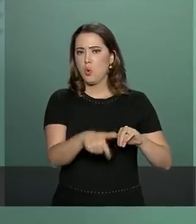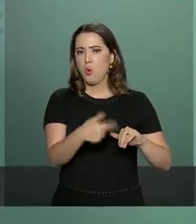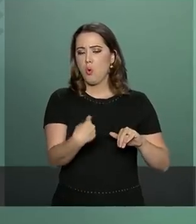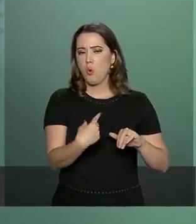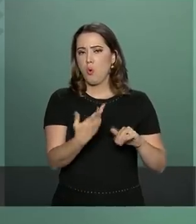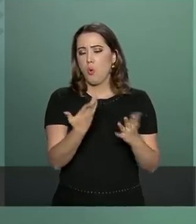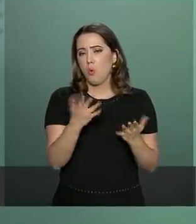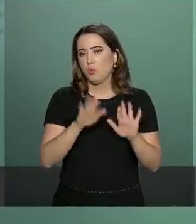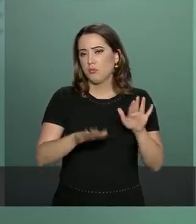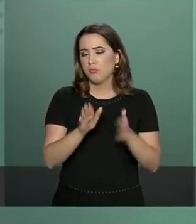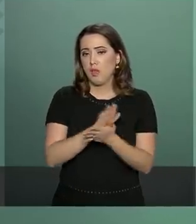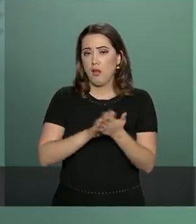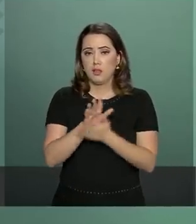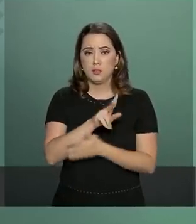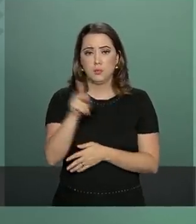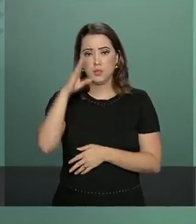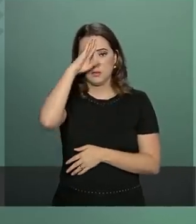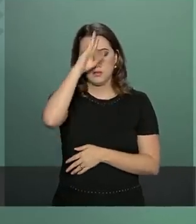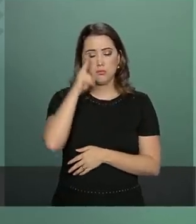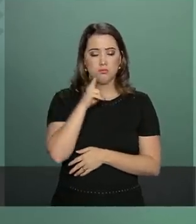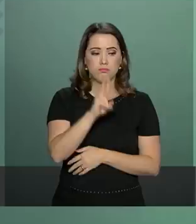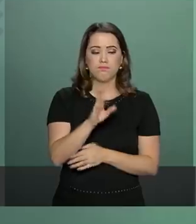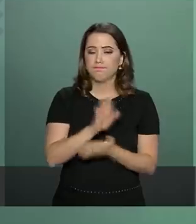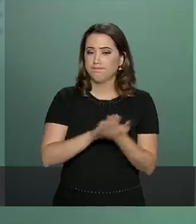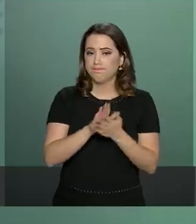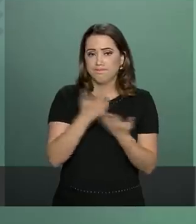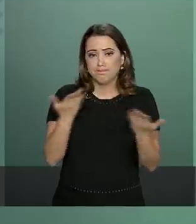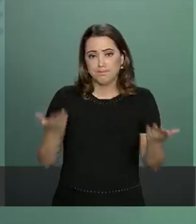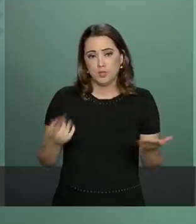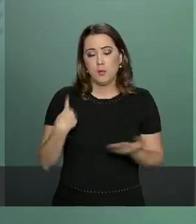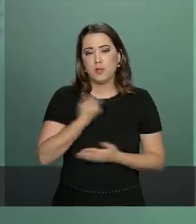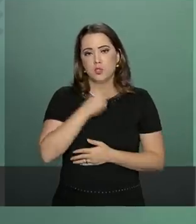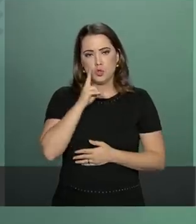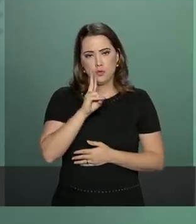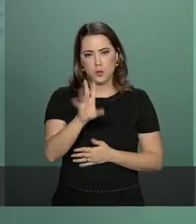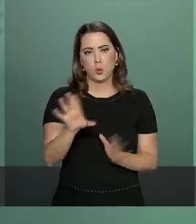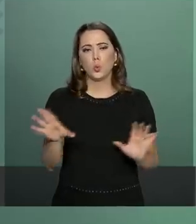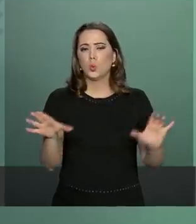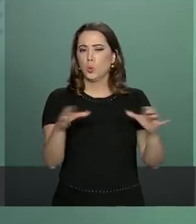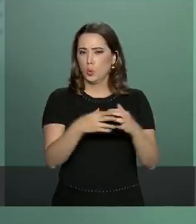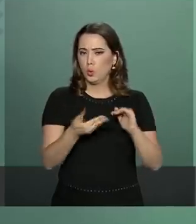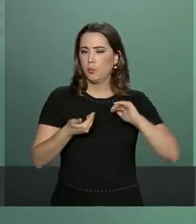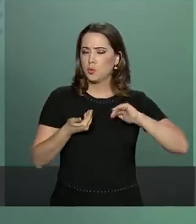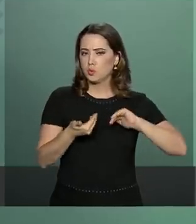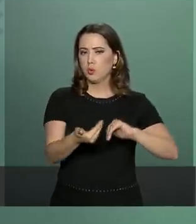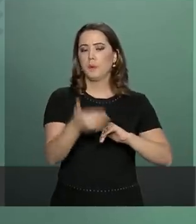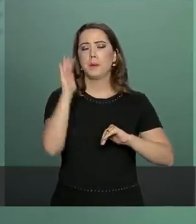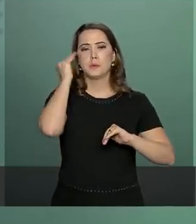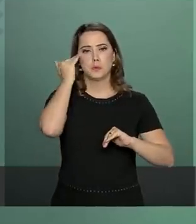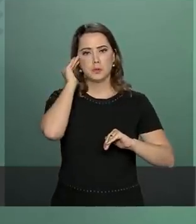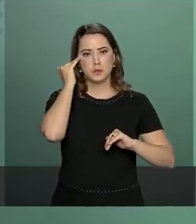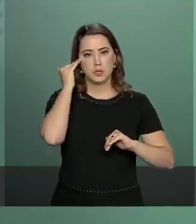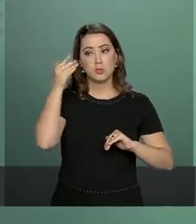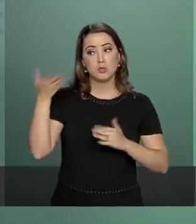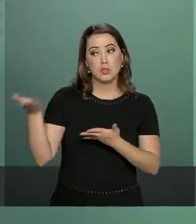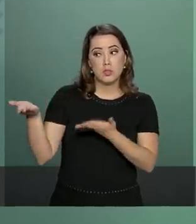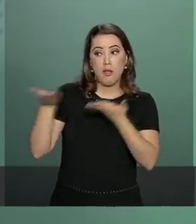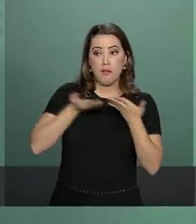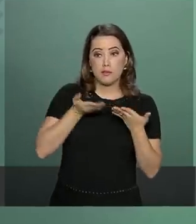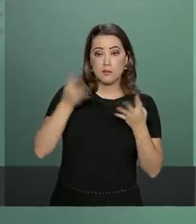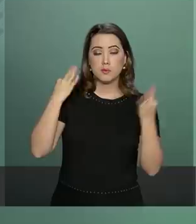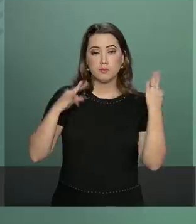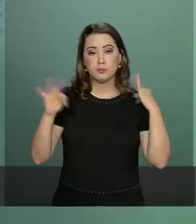proposições nesse sentido. Vemos, sim, da parte dos nossos congressistas, o entendimento que a recepção de